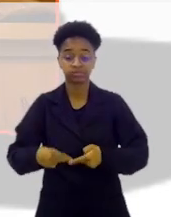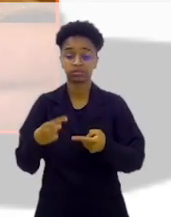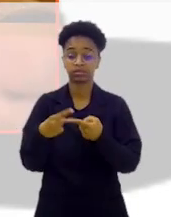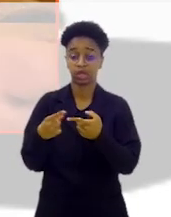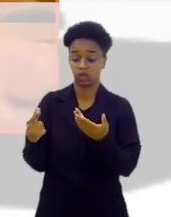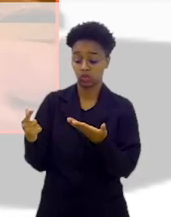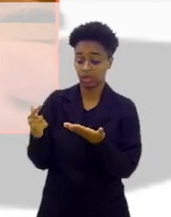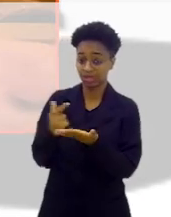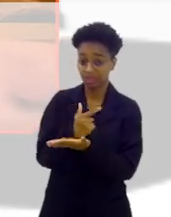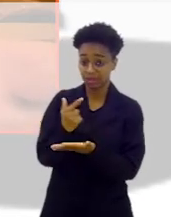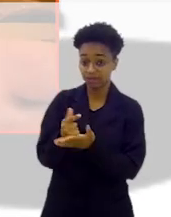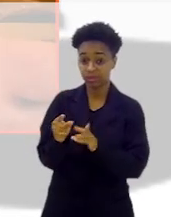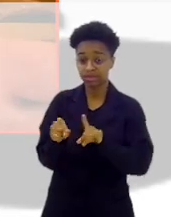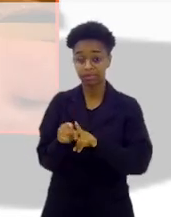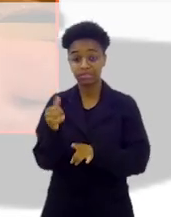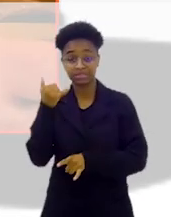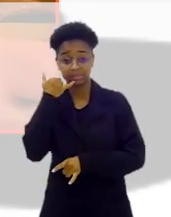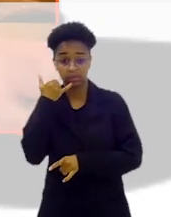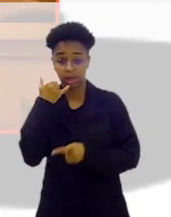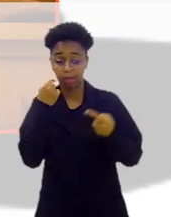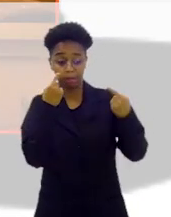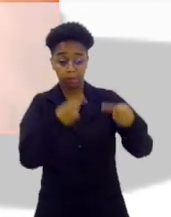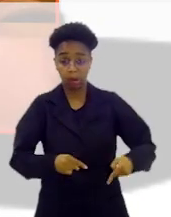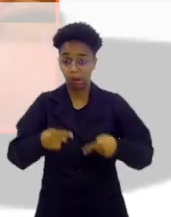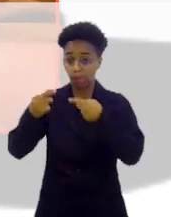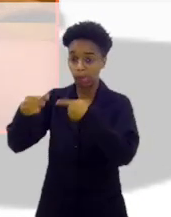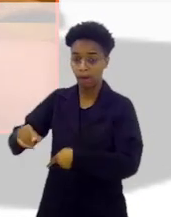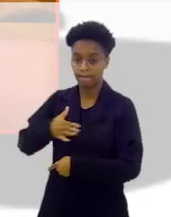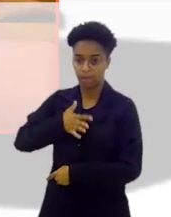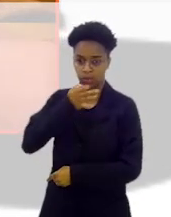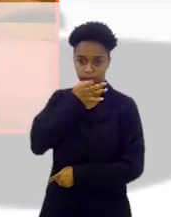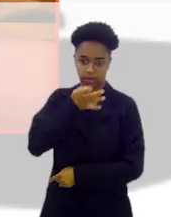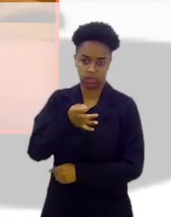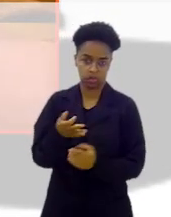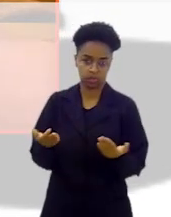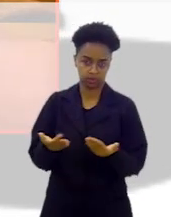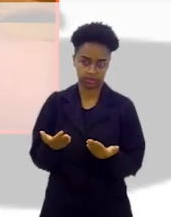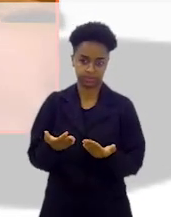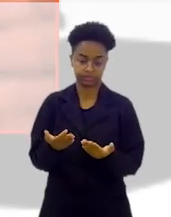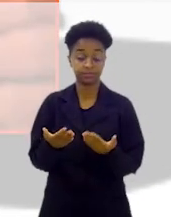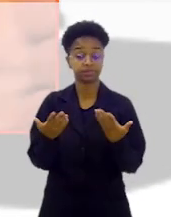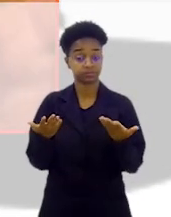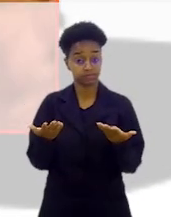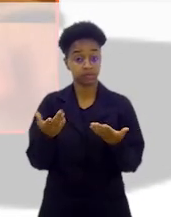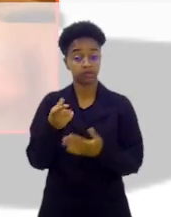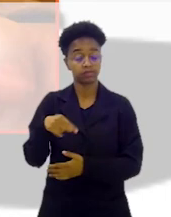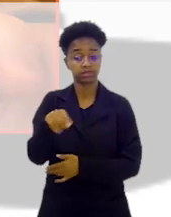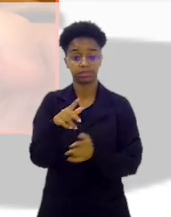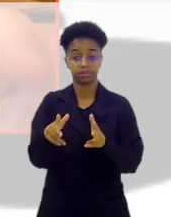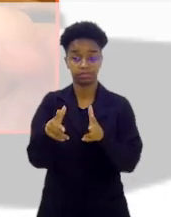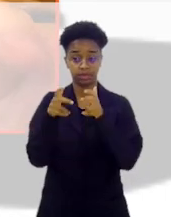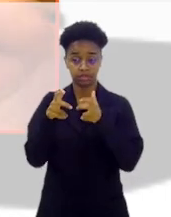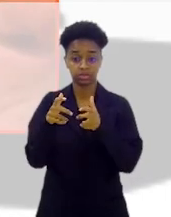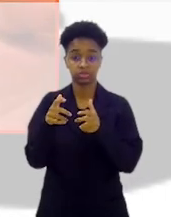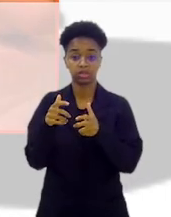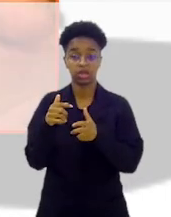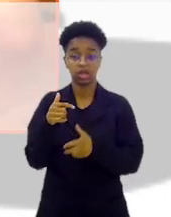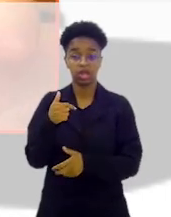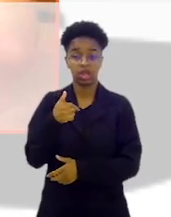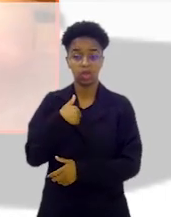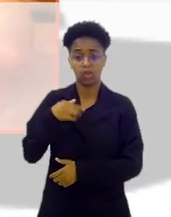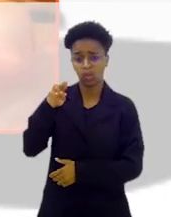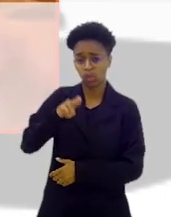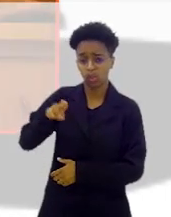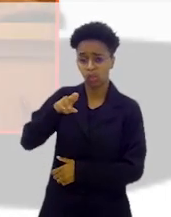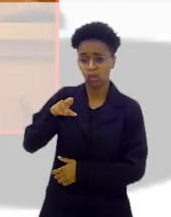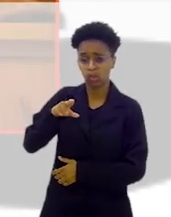o livro e o celular, na minha opinião de hoje em dia. Você veja, eu, sob luz de